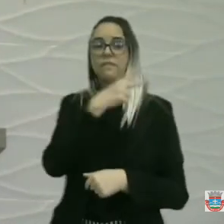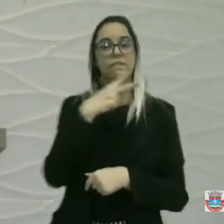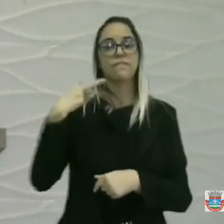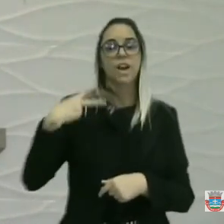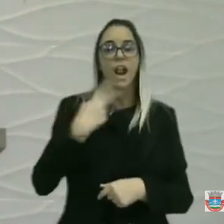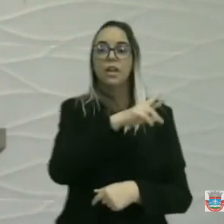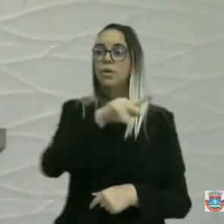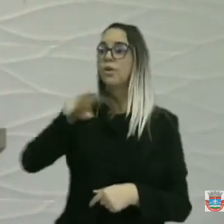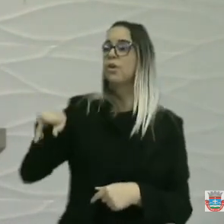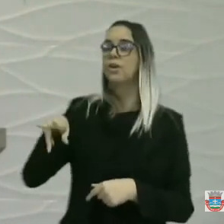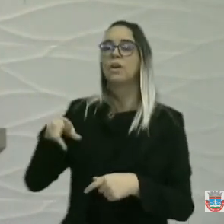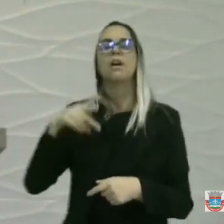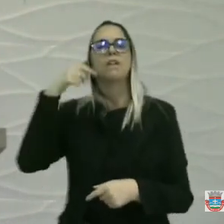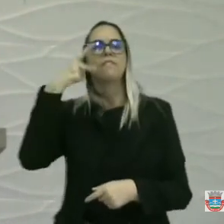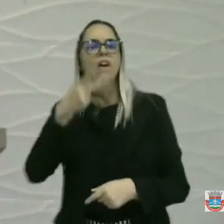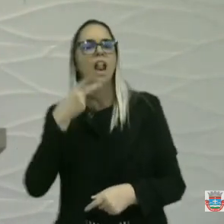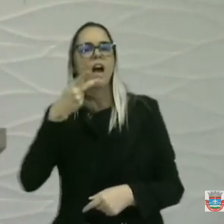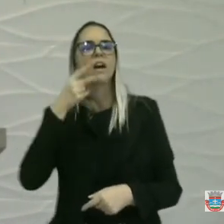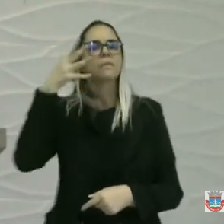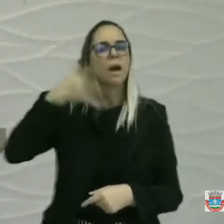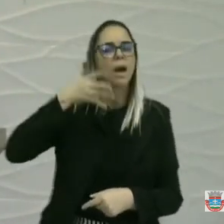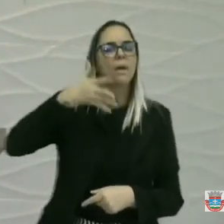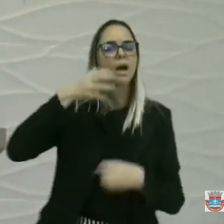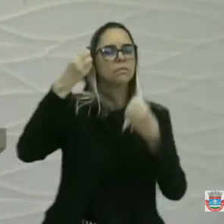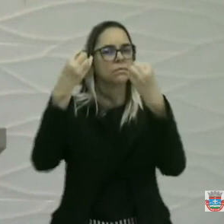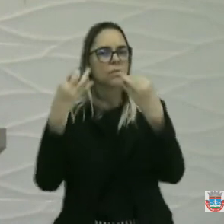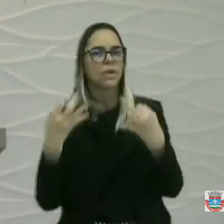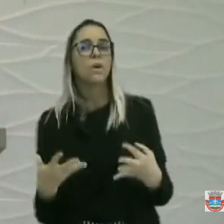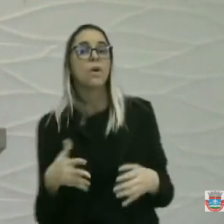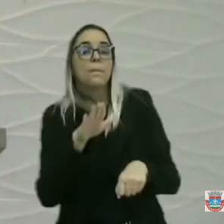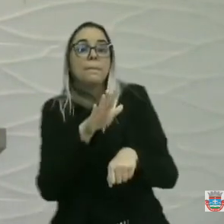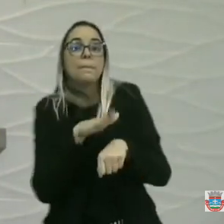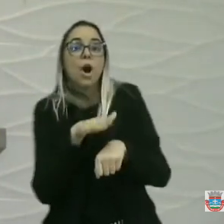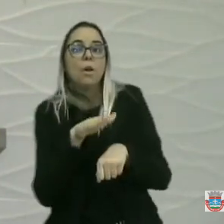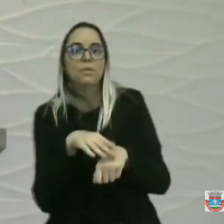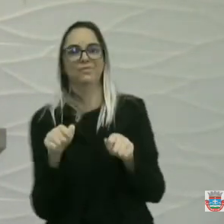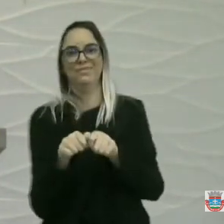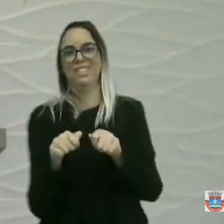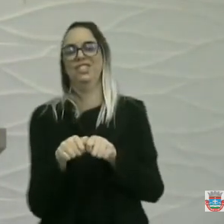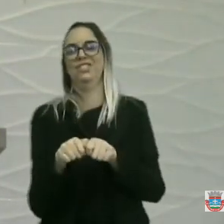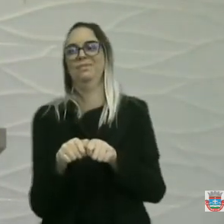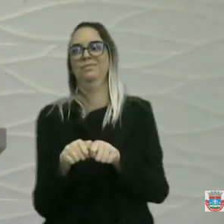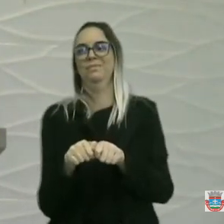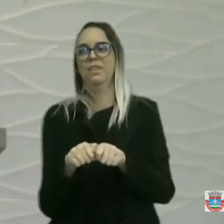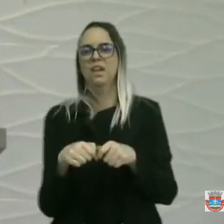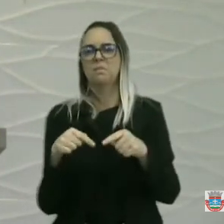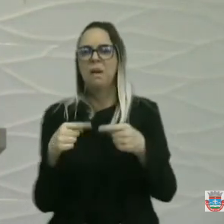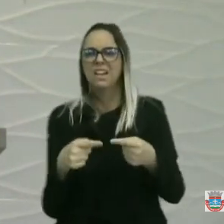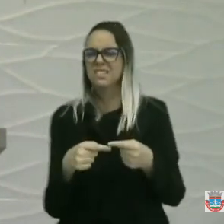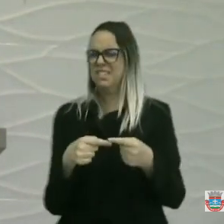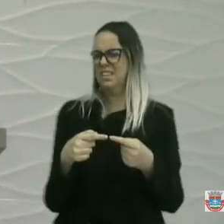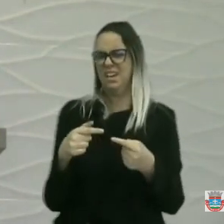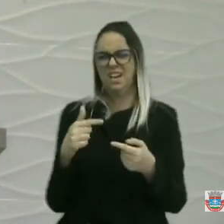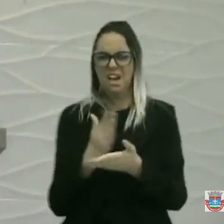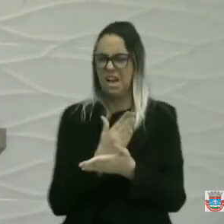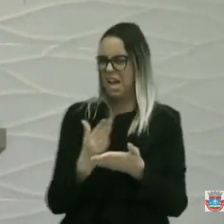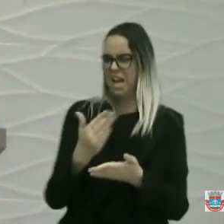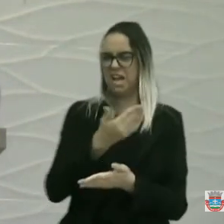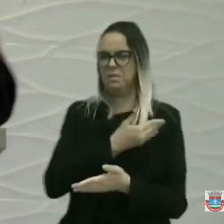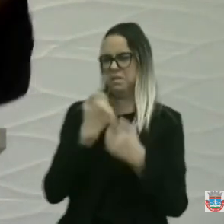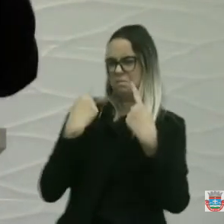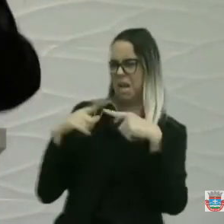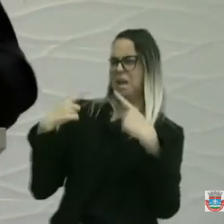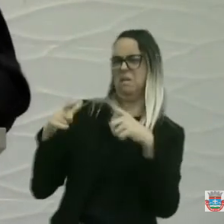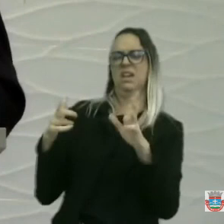do que faz pela população de São Bento. Aqui fica atacando os colegas sem necessidade. O vereador